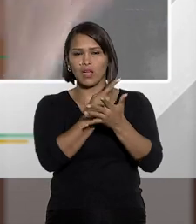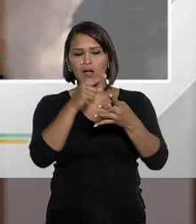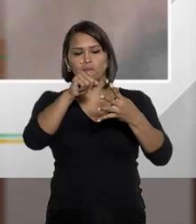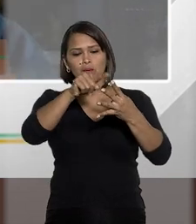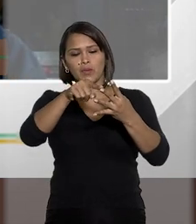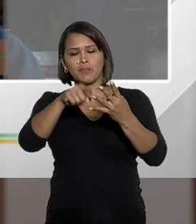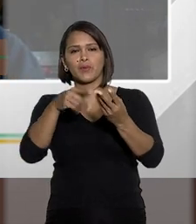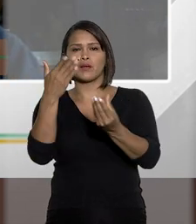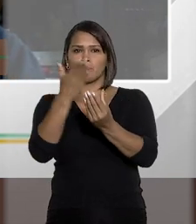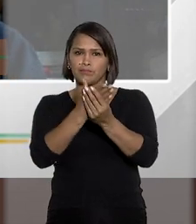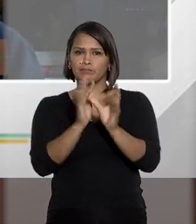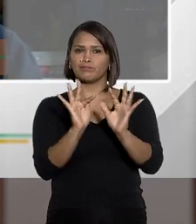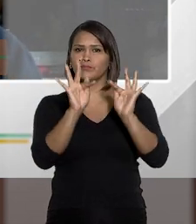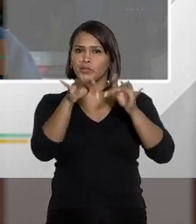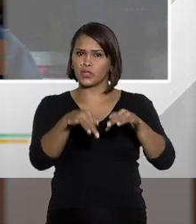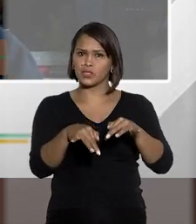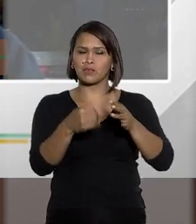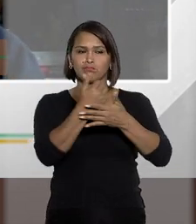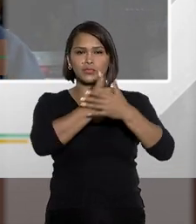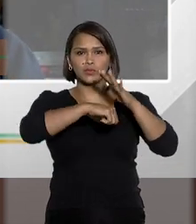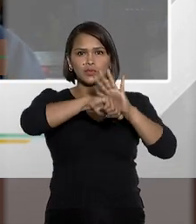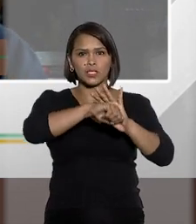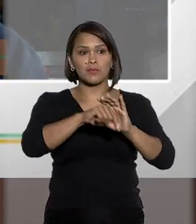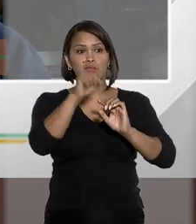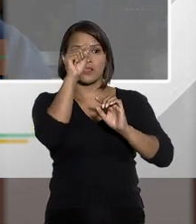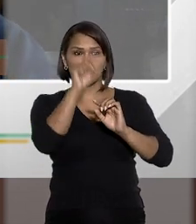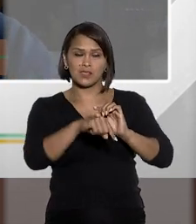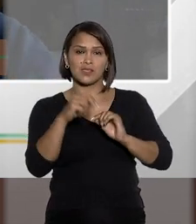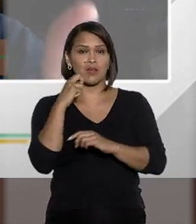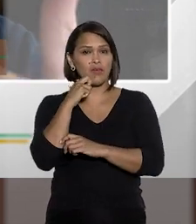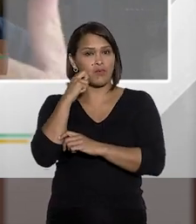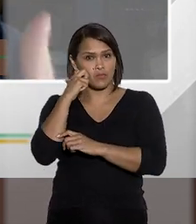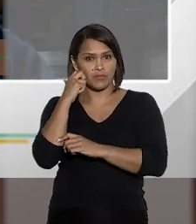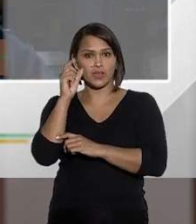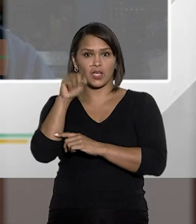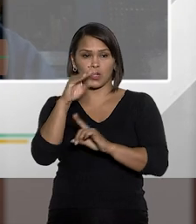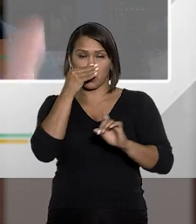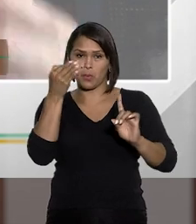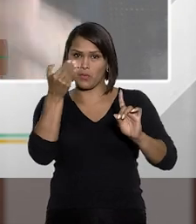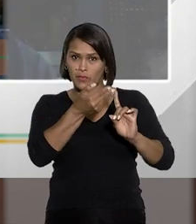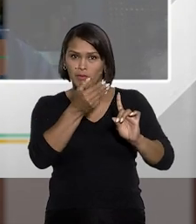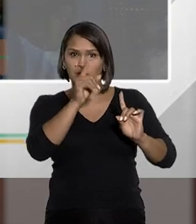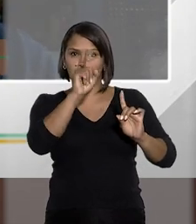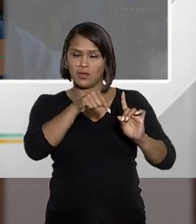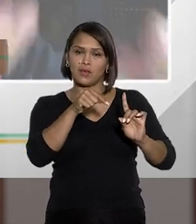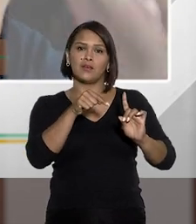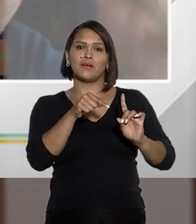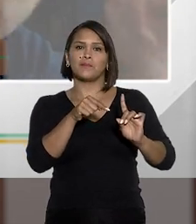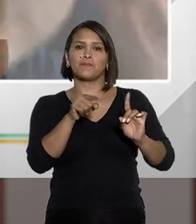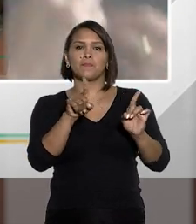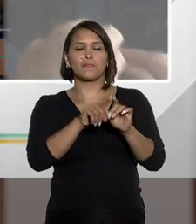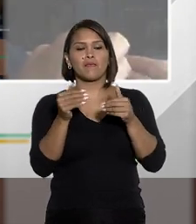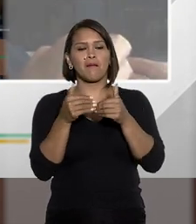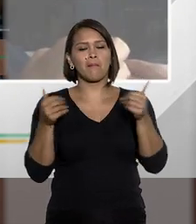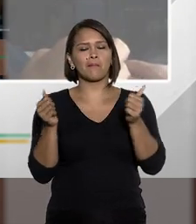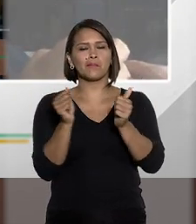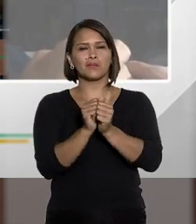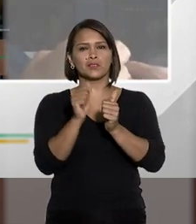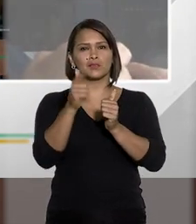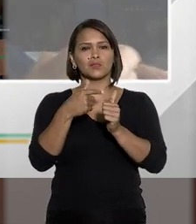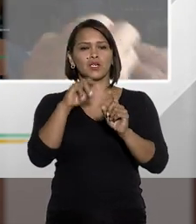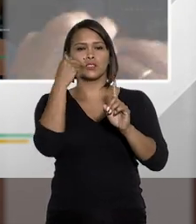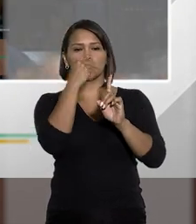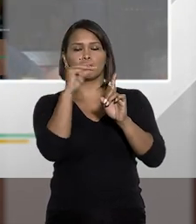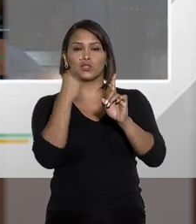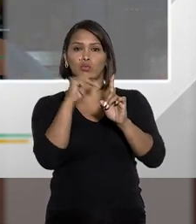do caso concreto. Vamos ter que analisar se estamos diante de um constrangimento tal que está mais